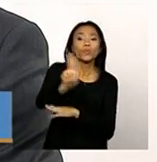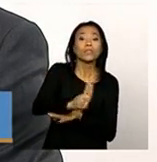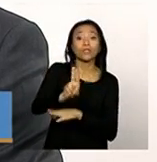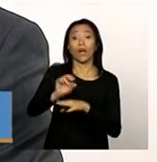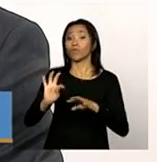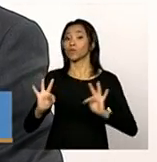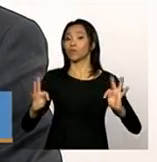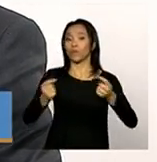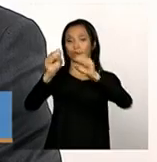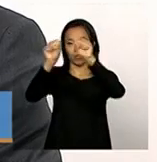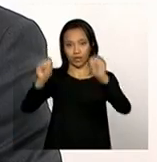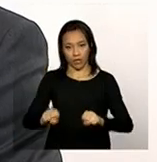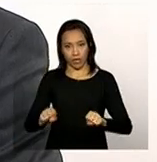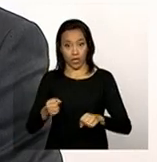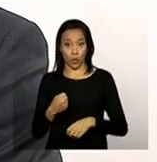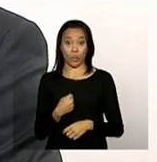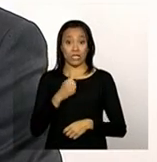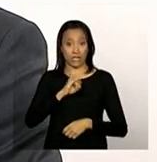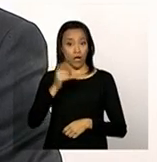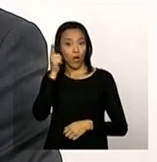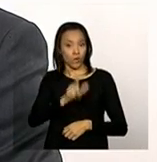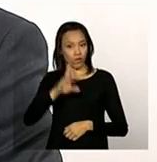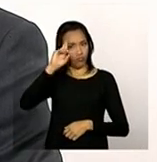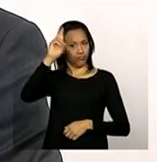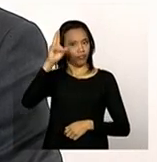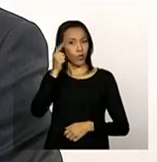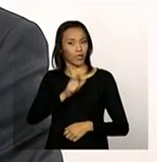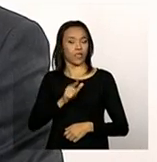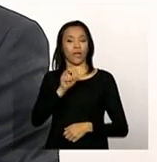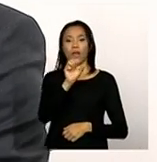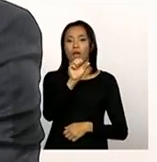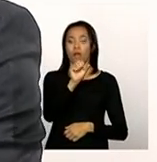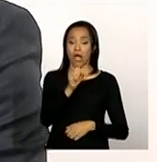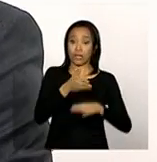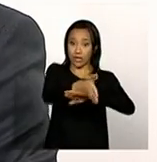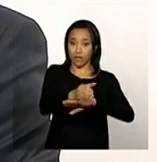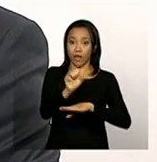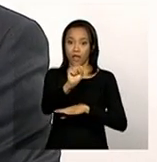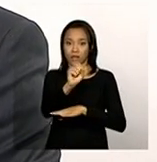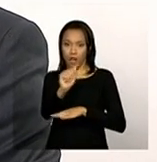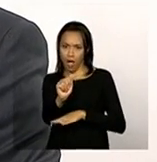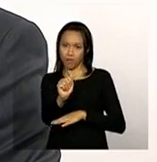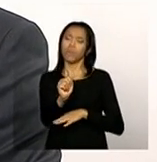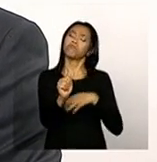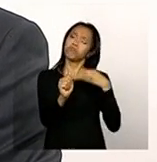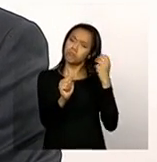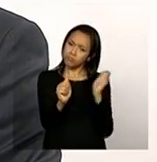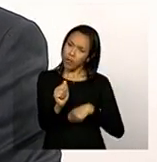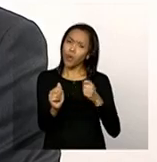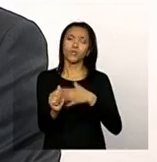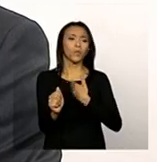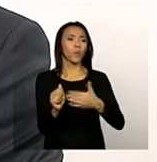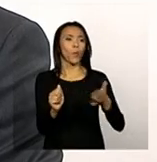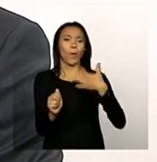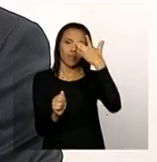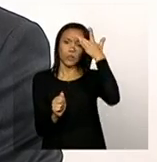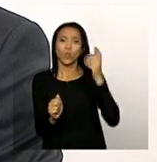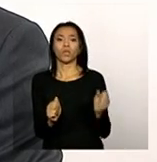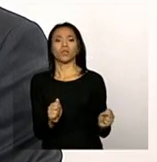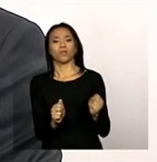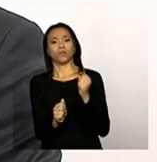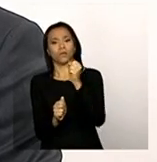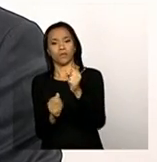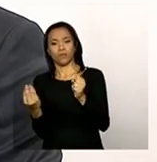uma vez que o administrador tem acesso ao SA, ele pode delegar acesso a algum técnico. Ele entra no SA,